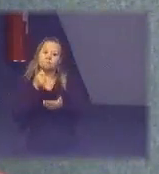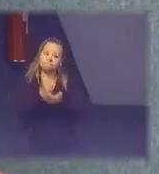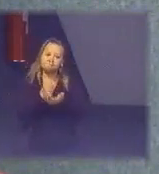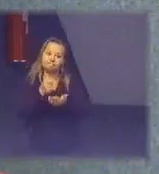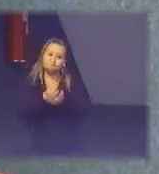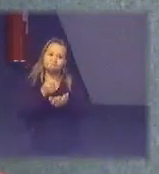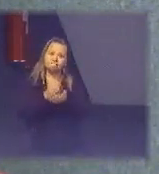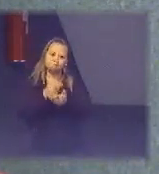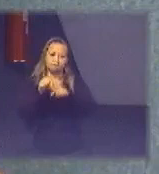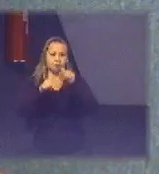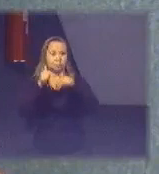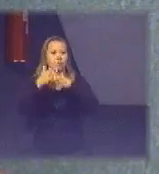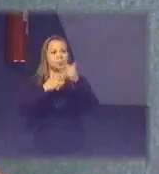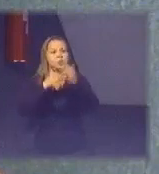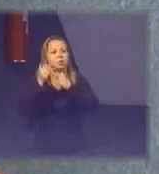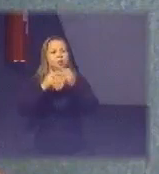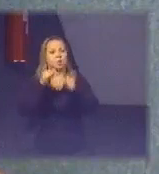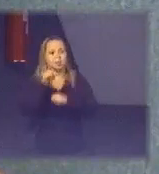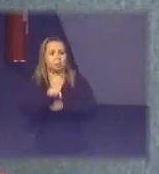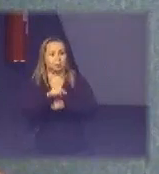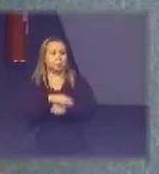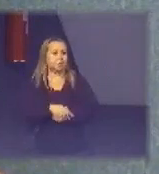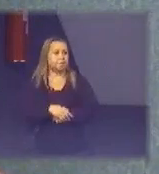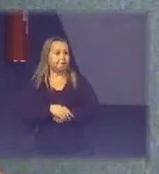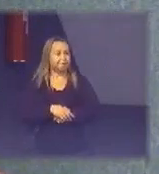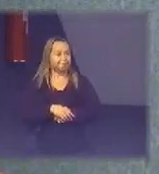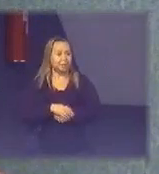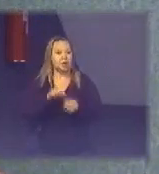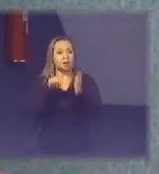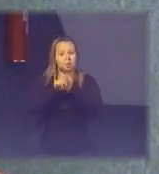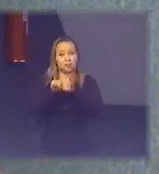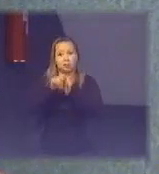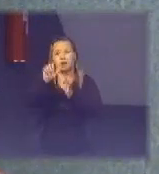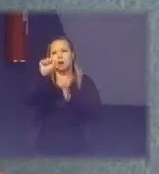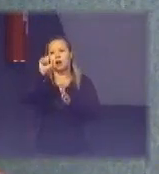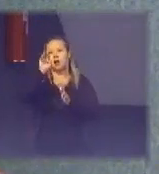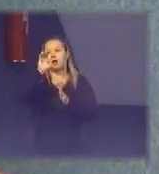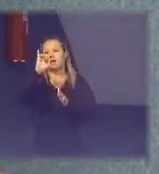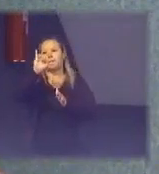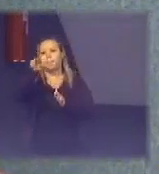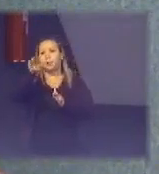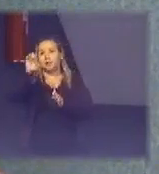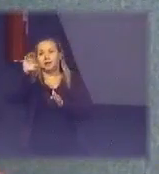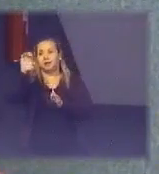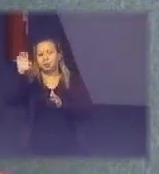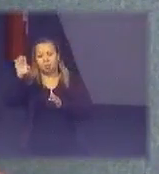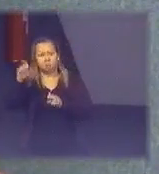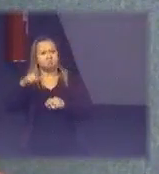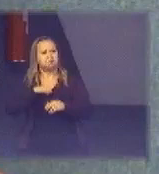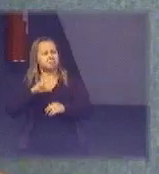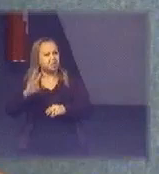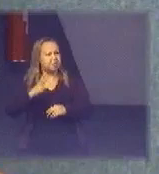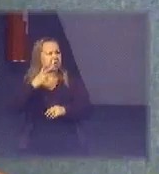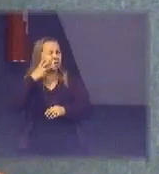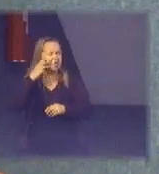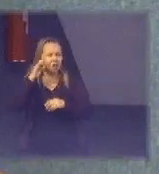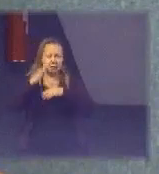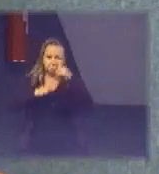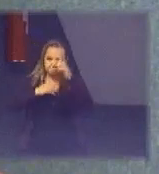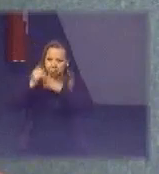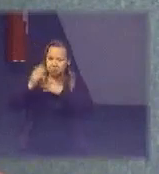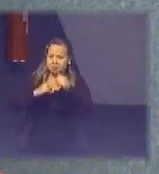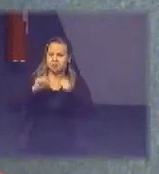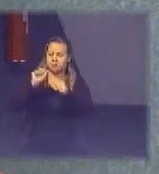segundo pesquisas do nosso setor pesquisas da Abine existem alguns milhares de fabricantes e